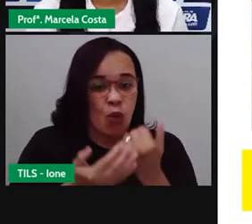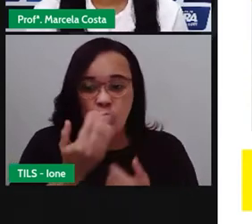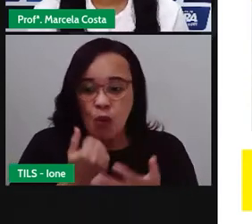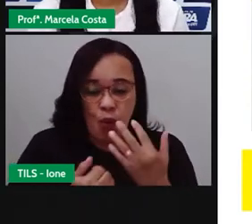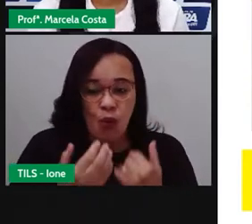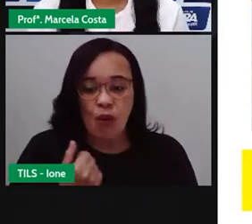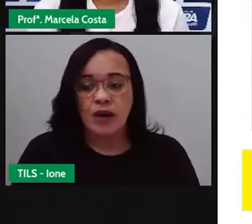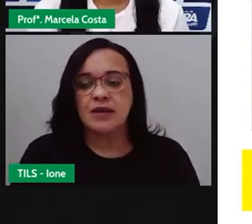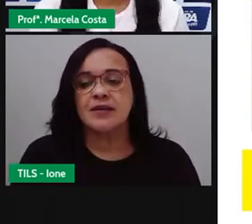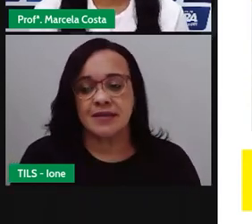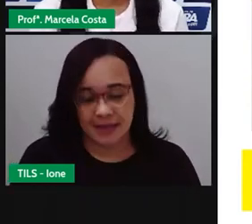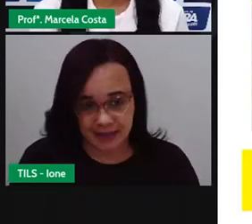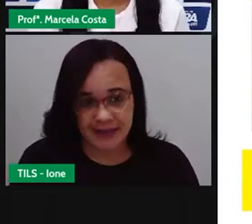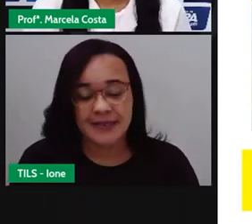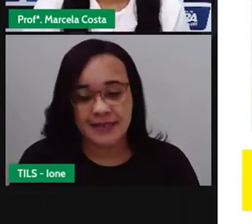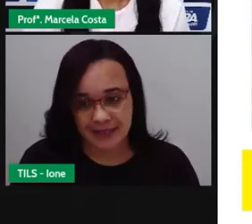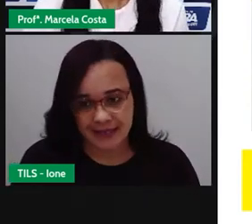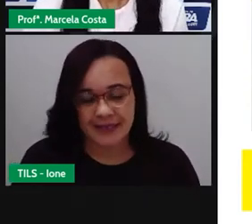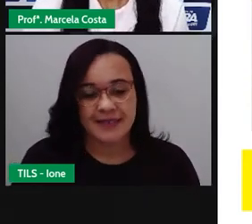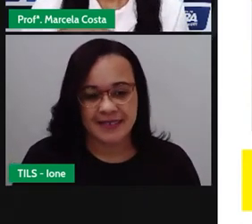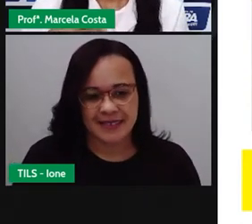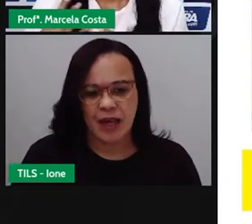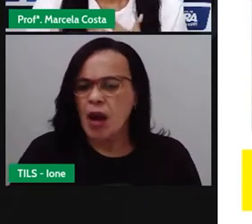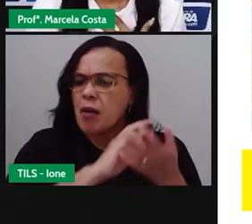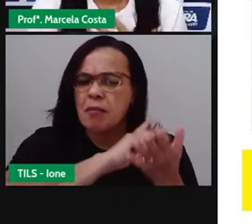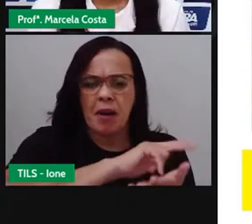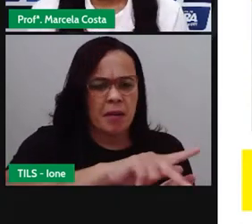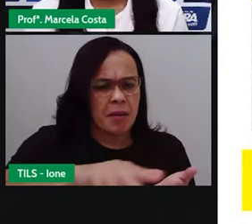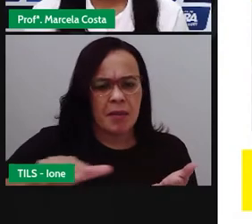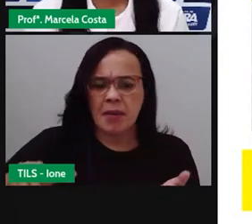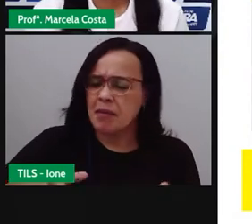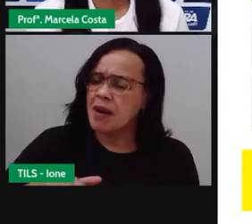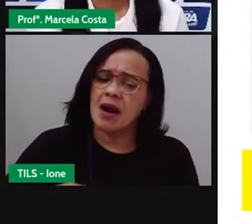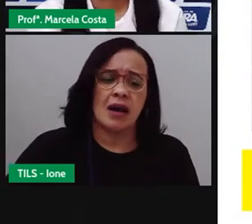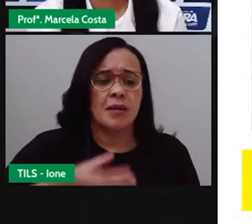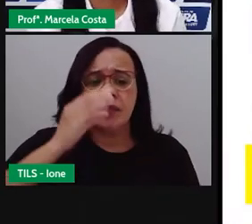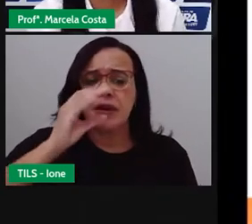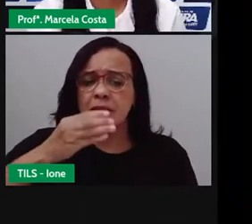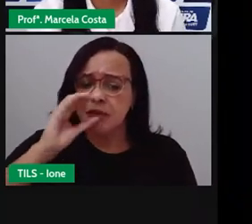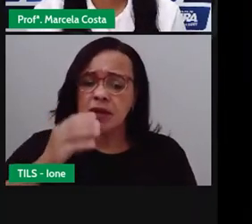feijoadas no copaco, caldo de cana.